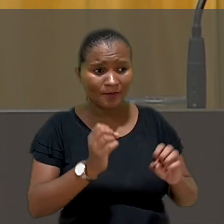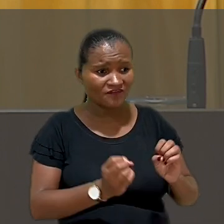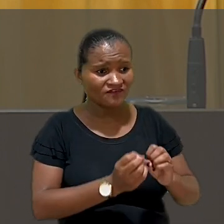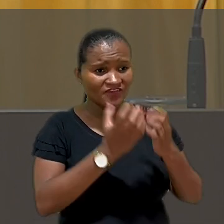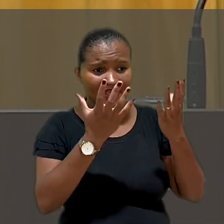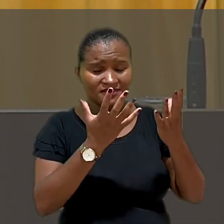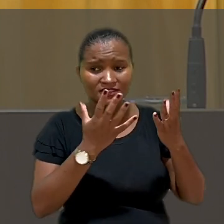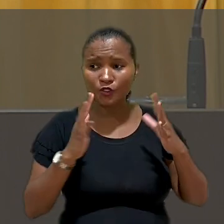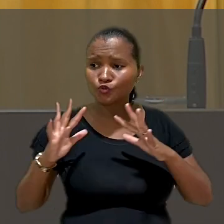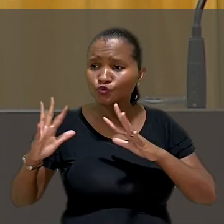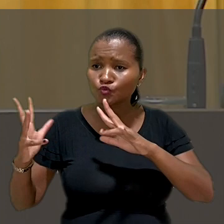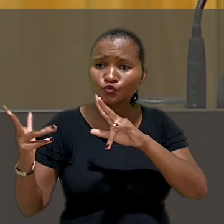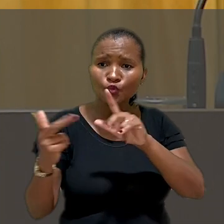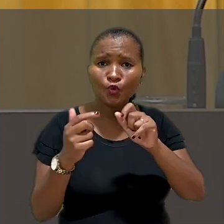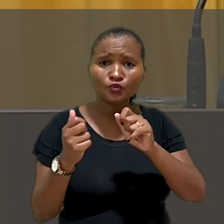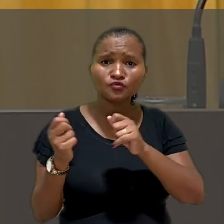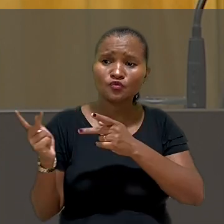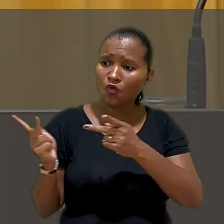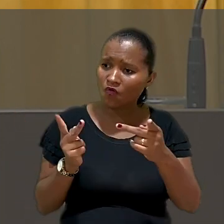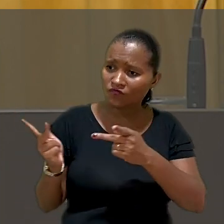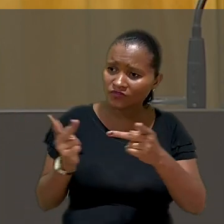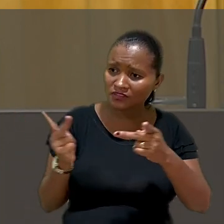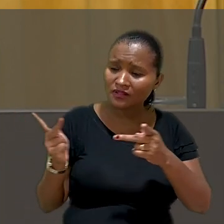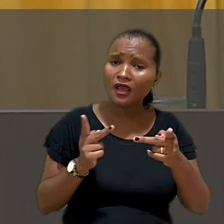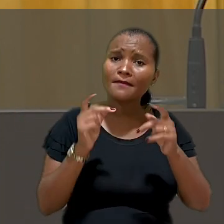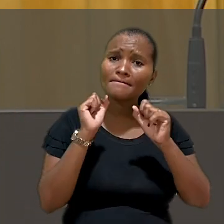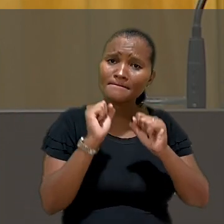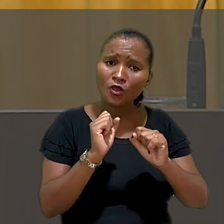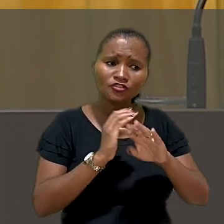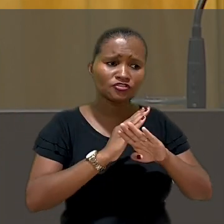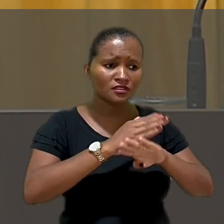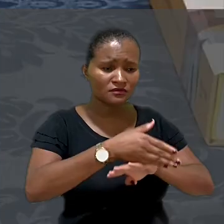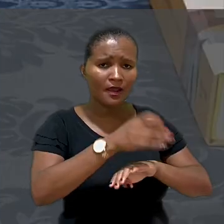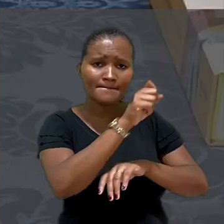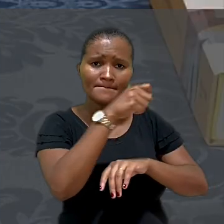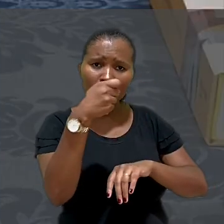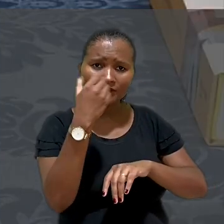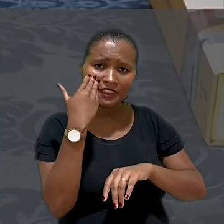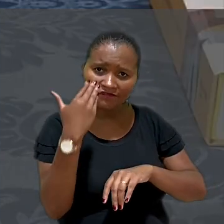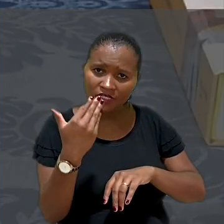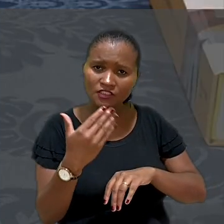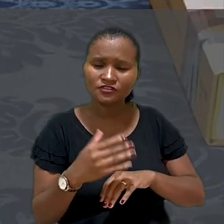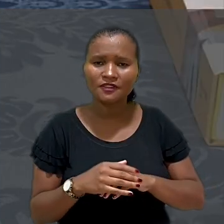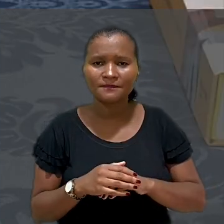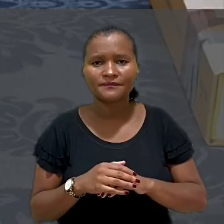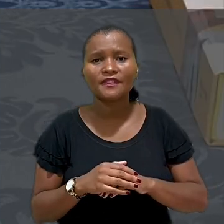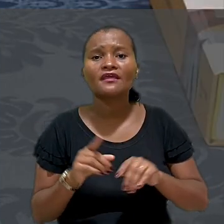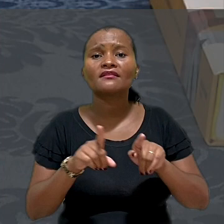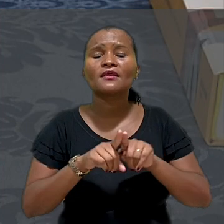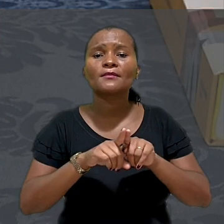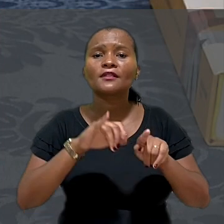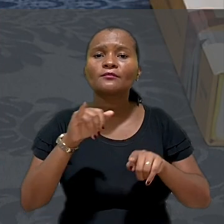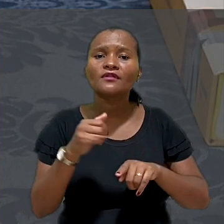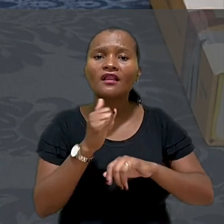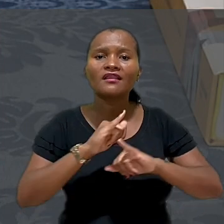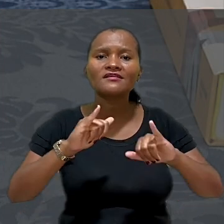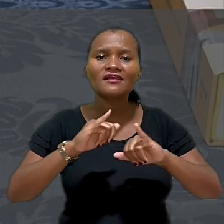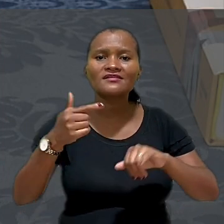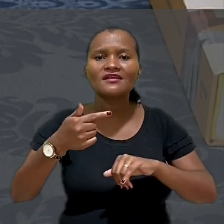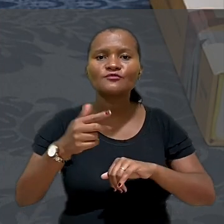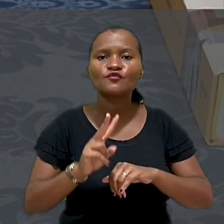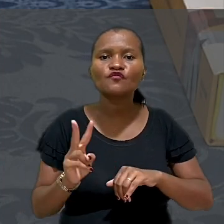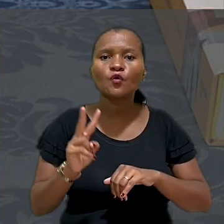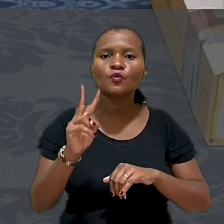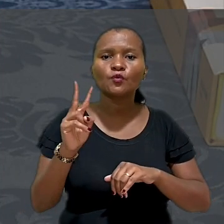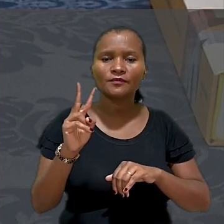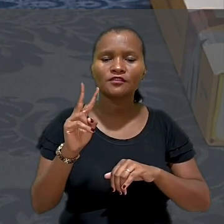nós fomos convidados e com direito a entrar pela porta da frente. Na oportunidade, também foi lançado o sétimo volume da